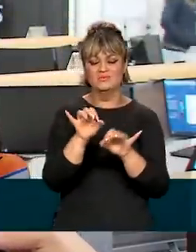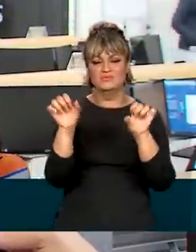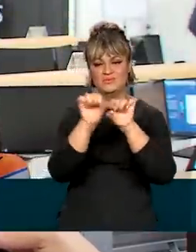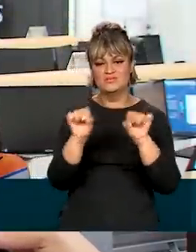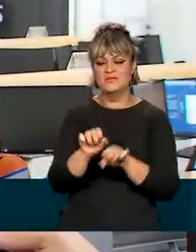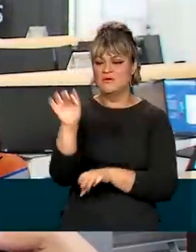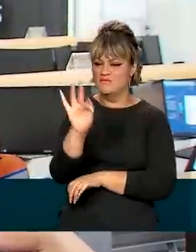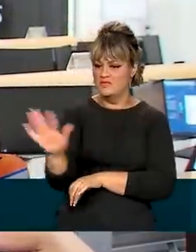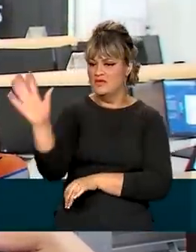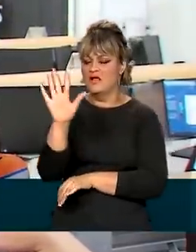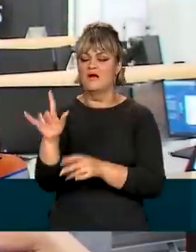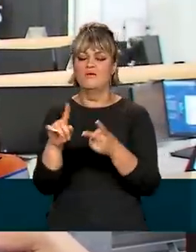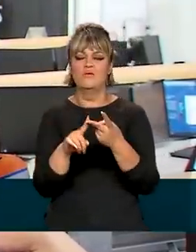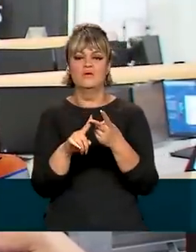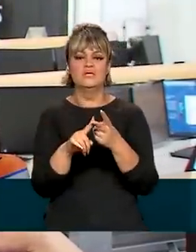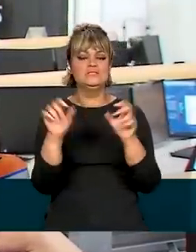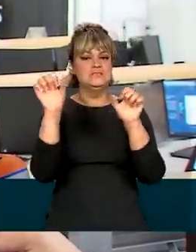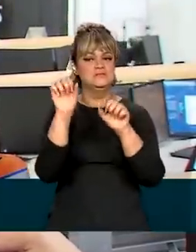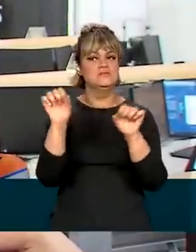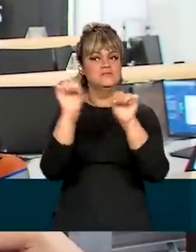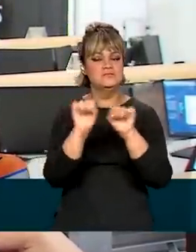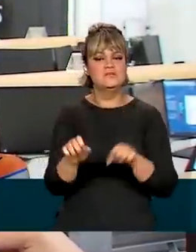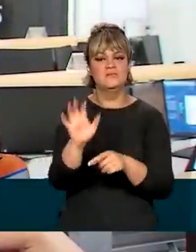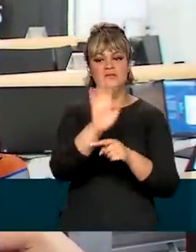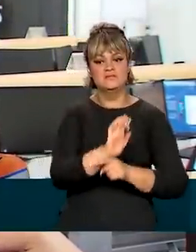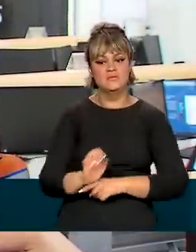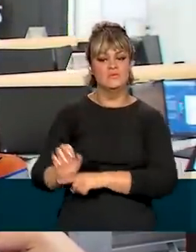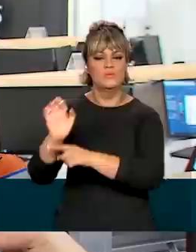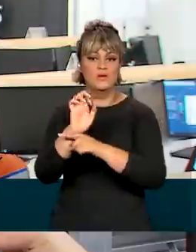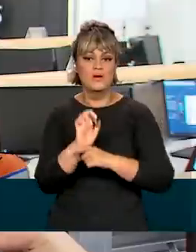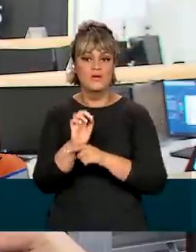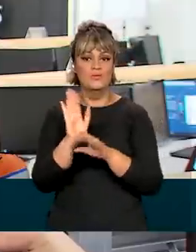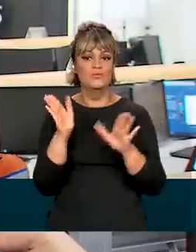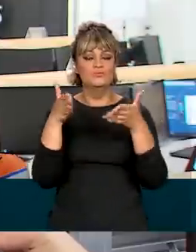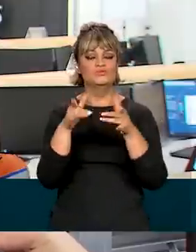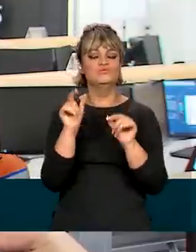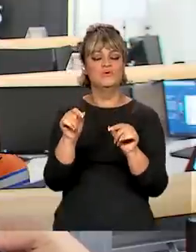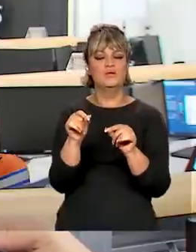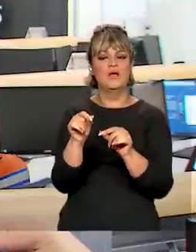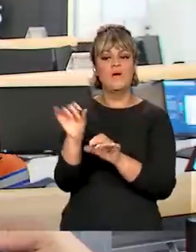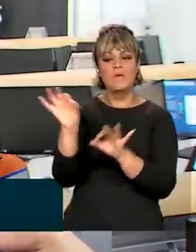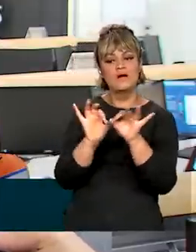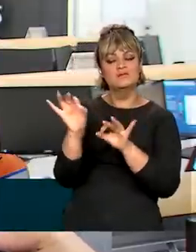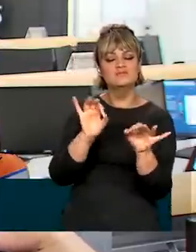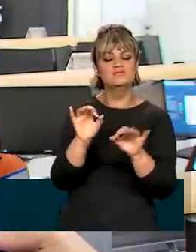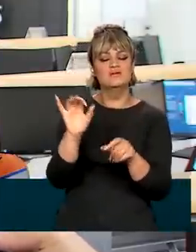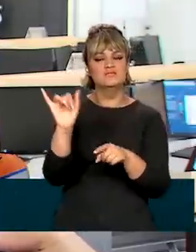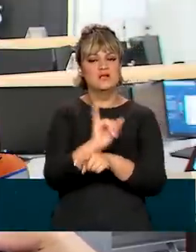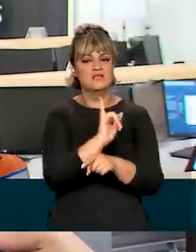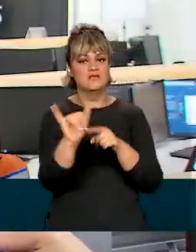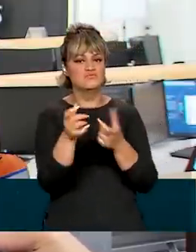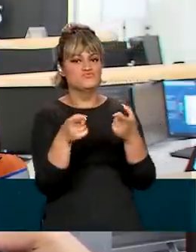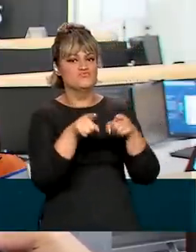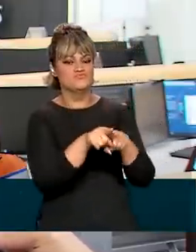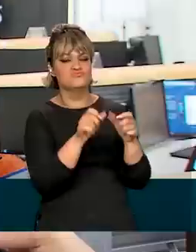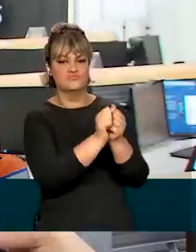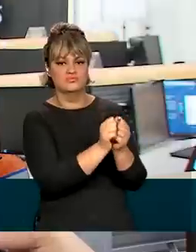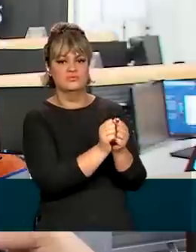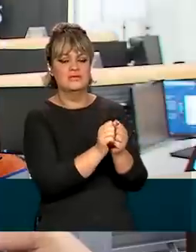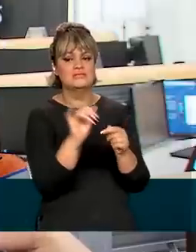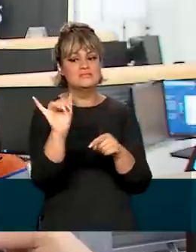sistema federal quanto os sistemas estaduais, elas visam a definição de um planejamento conjunto, ou seja, uma